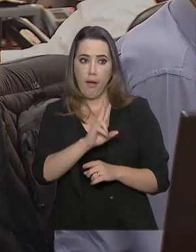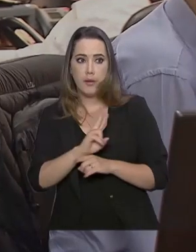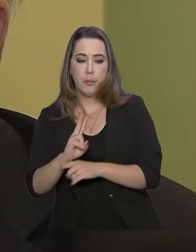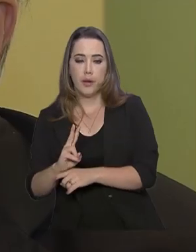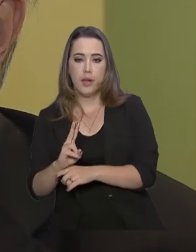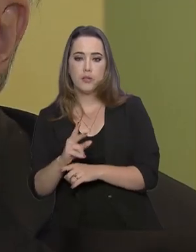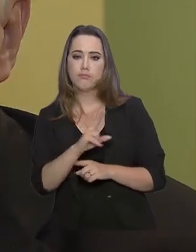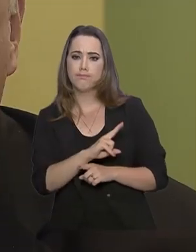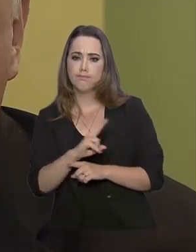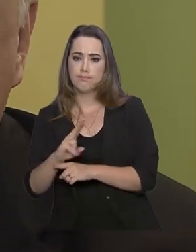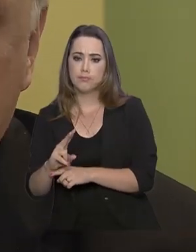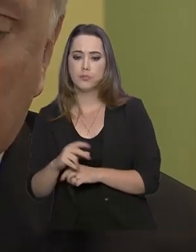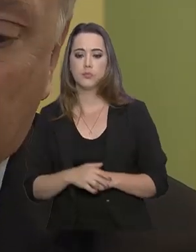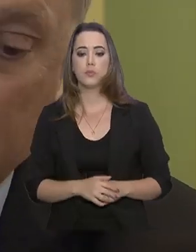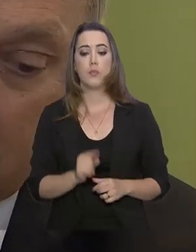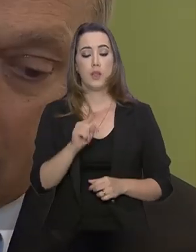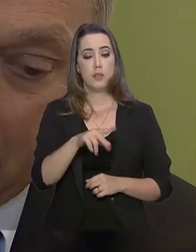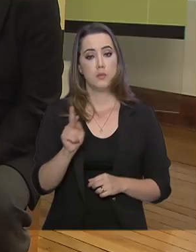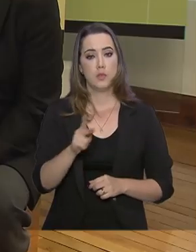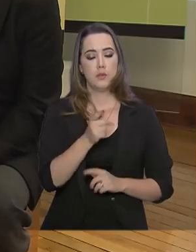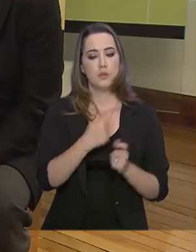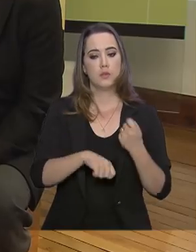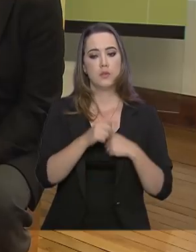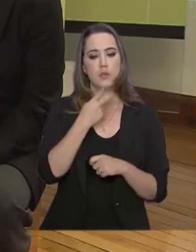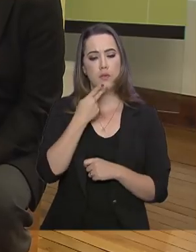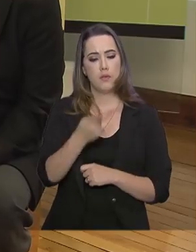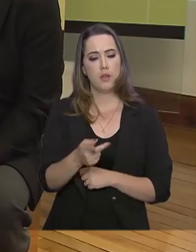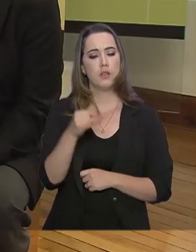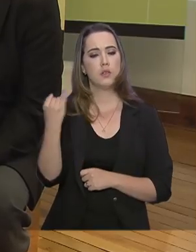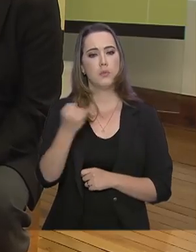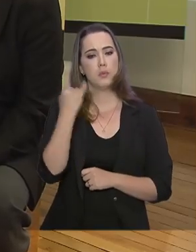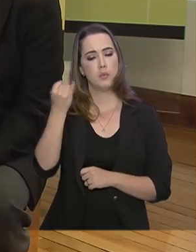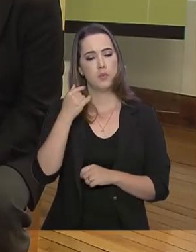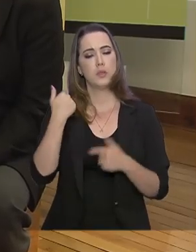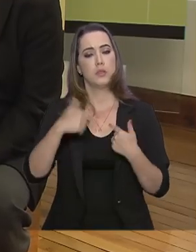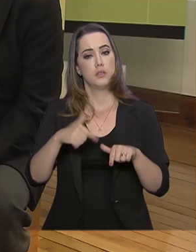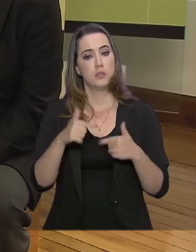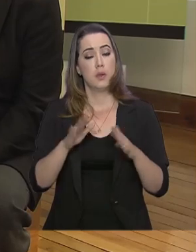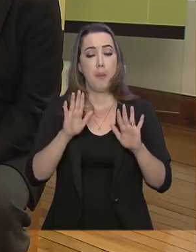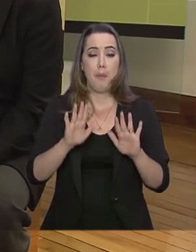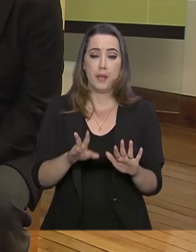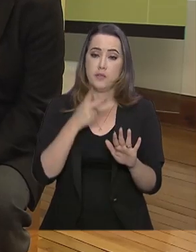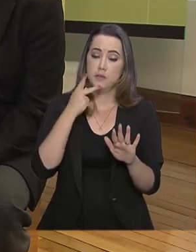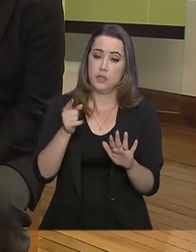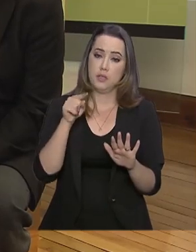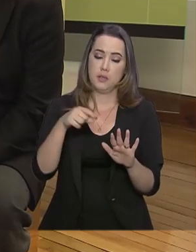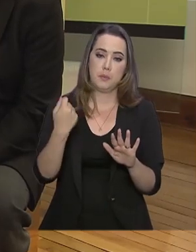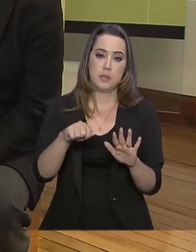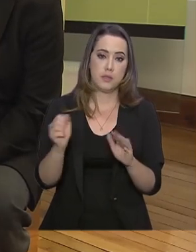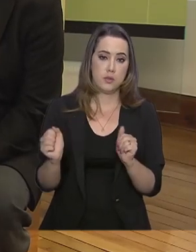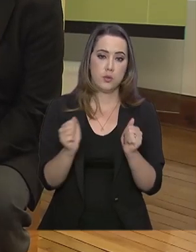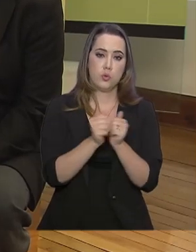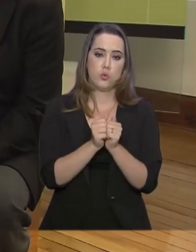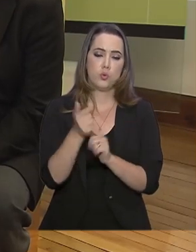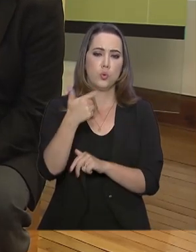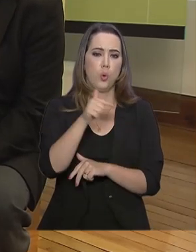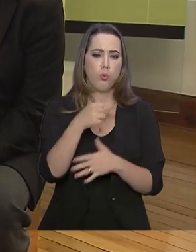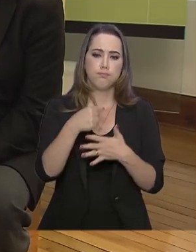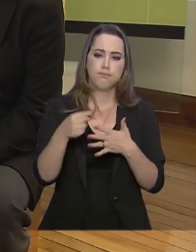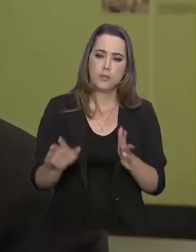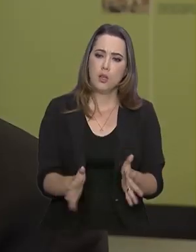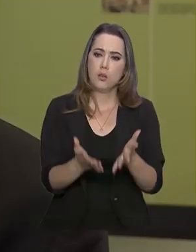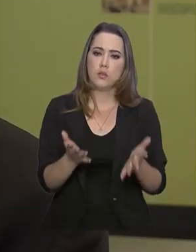a economia. Esse professor de economia reconhece a importância da medida, mas ressalta que ela deve vir acompanhada de outros